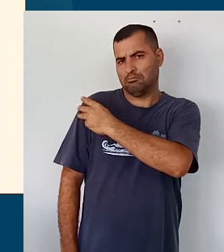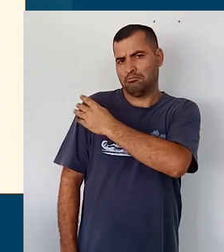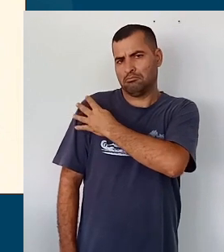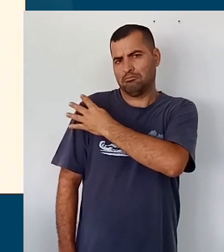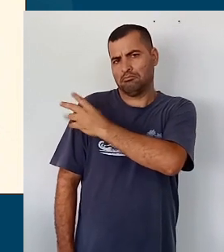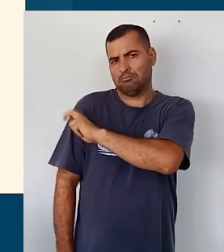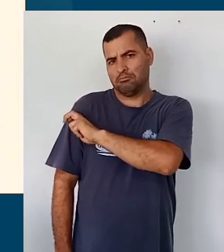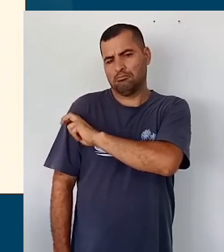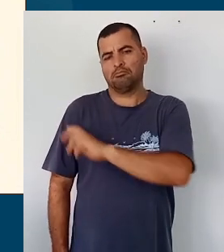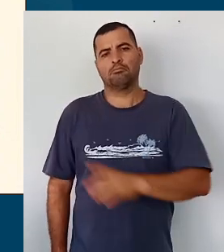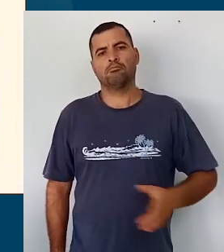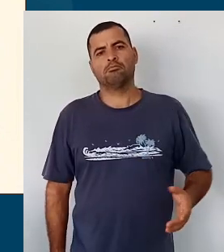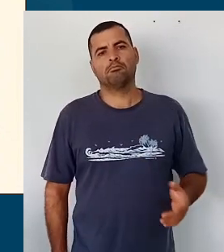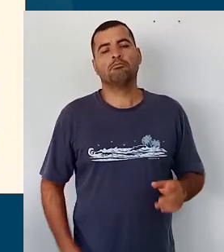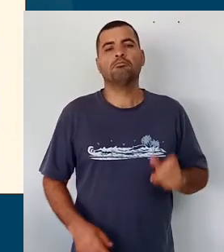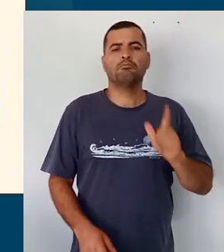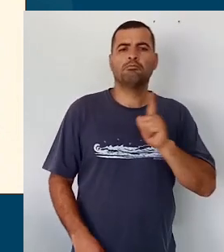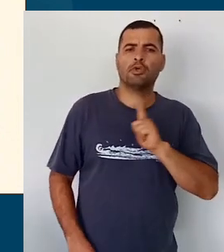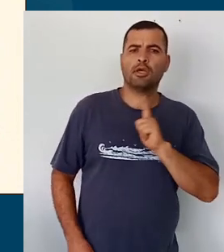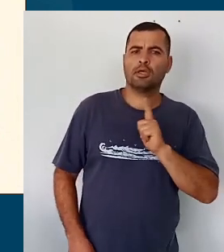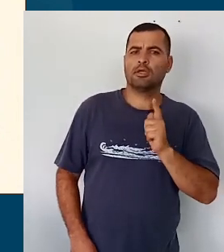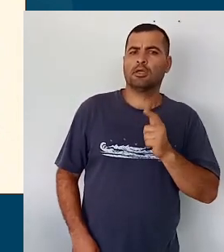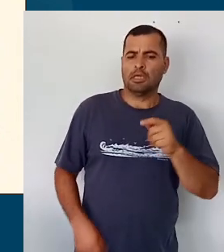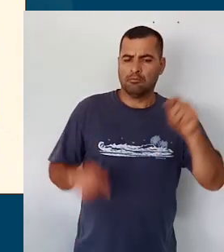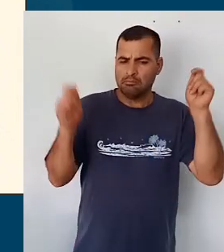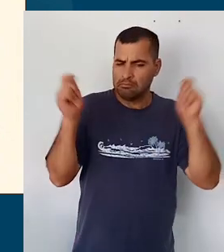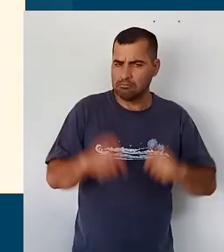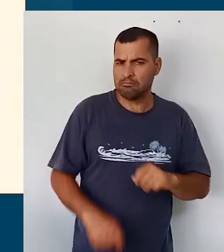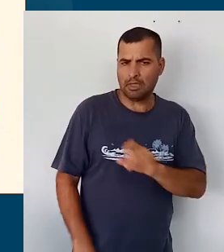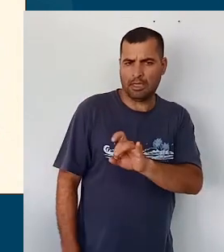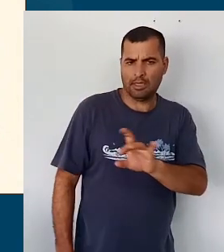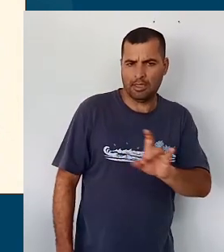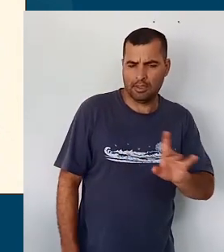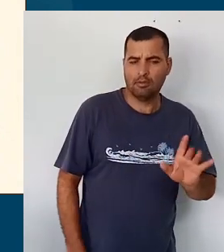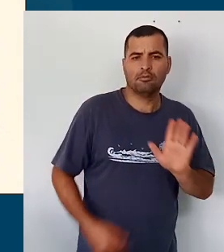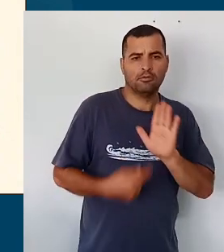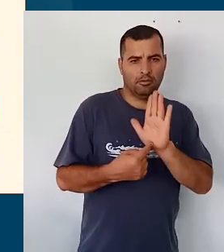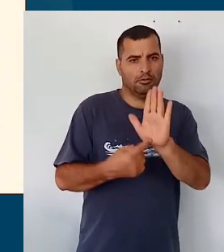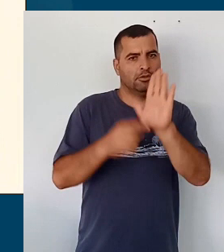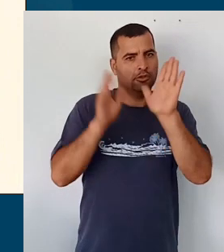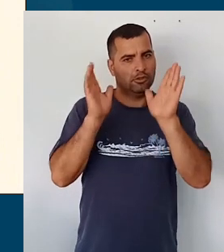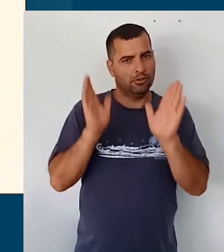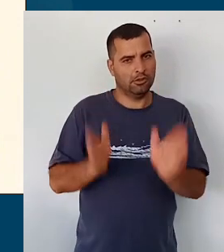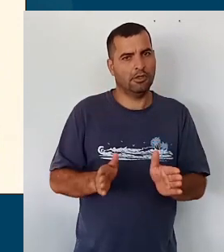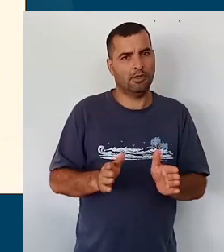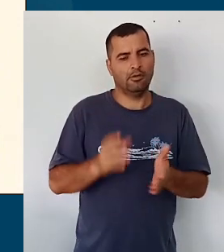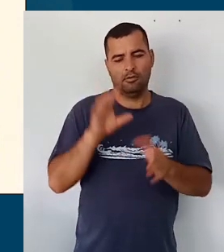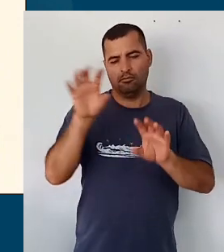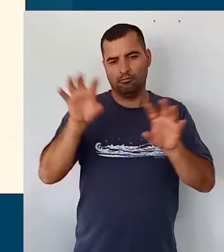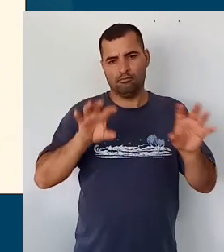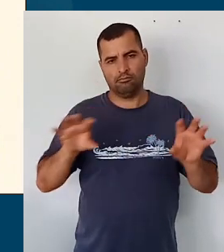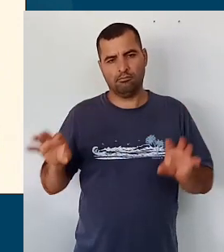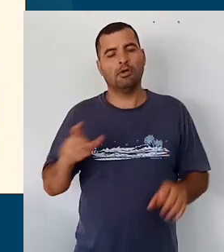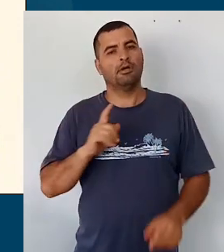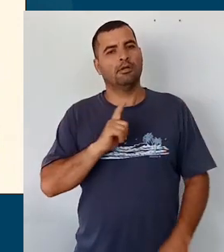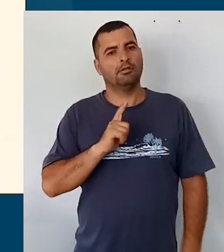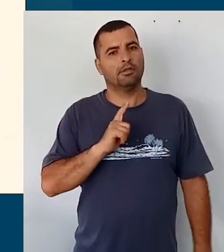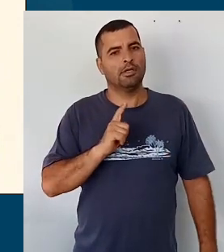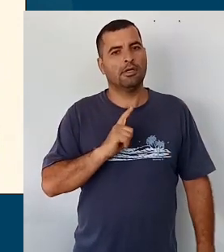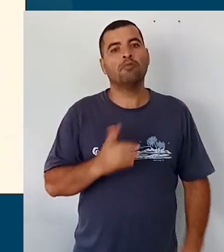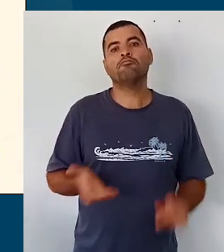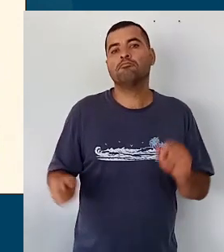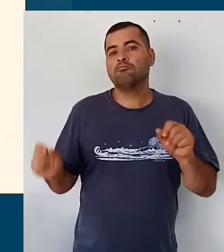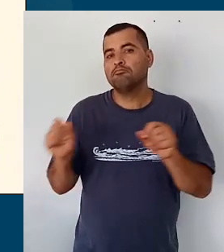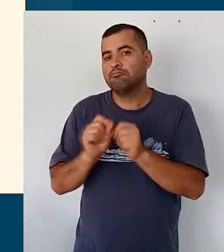habilidades que aparecem ali e das competências que aparecem especificamente nas áreas e nos componentes, são